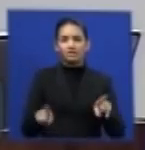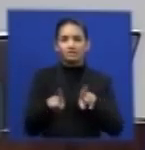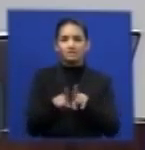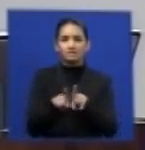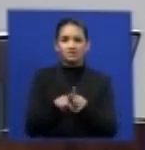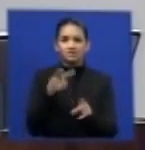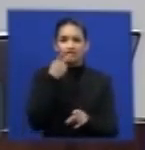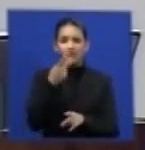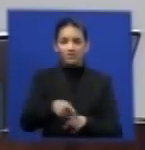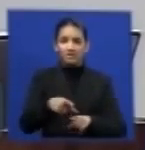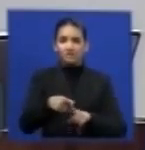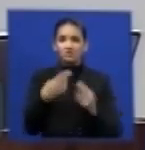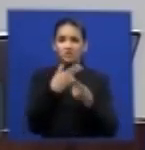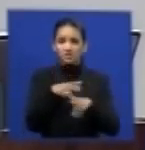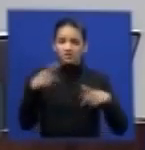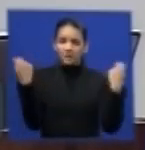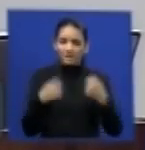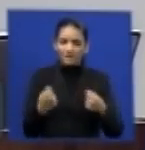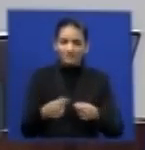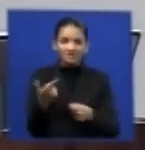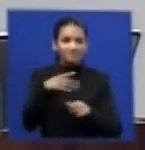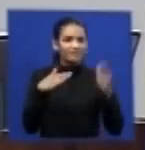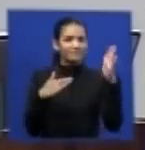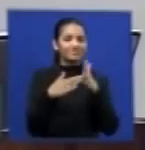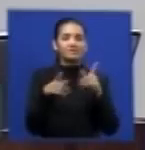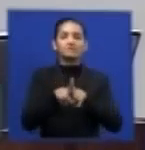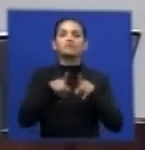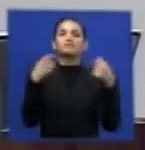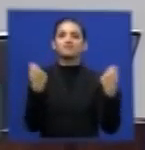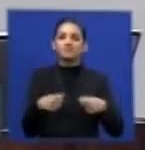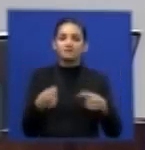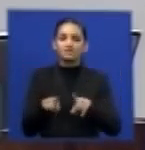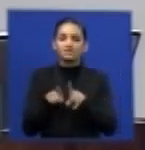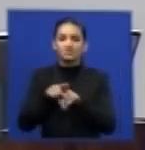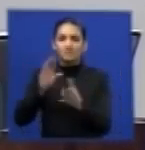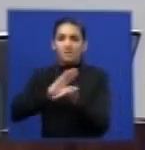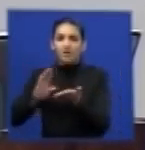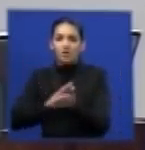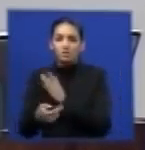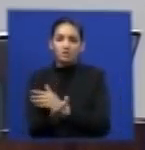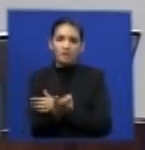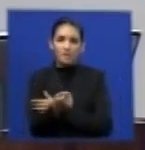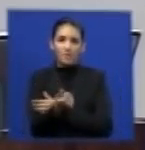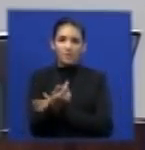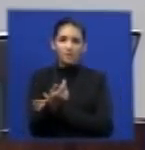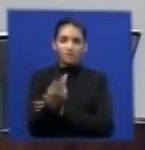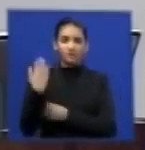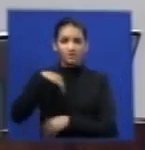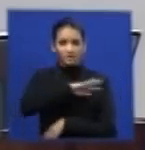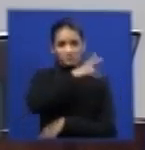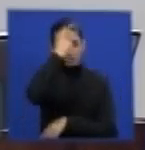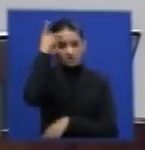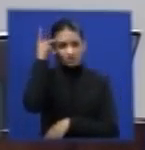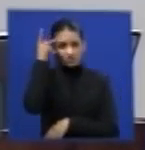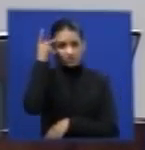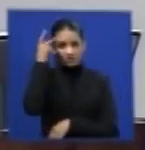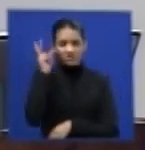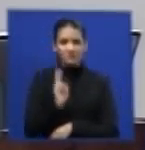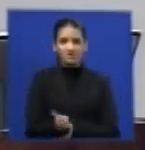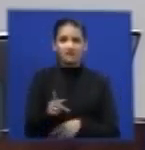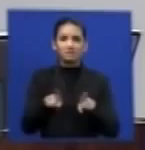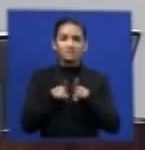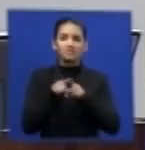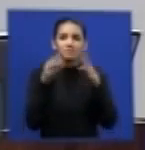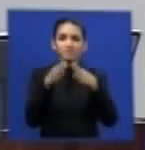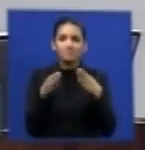estamos falando de necessidades ilimitadas para recursos limitados nós seres humanos sempre gritamos para